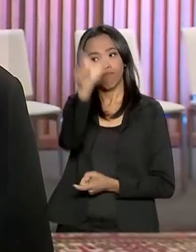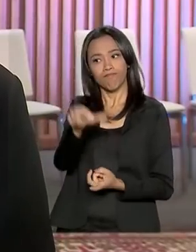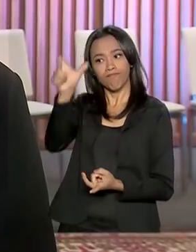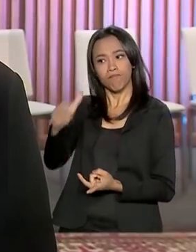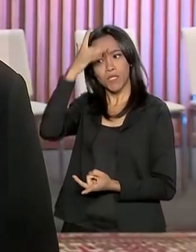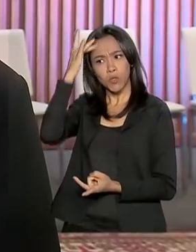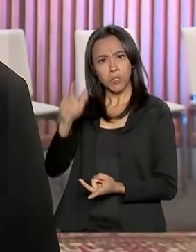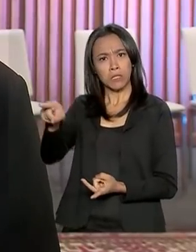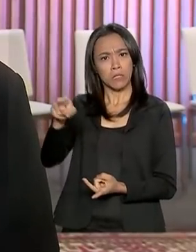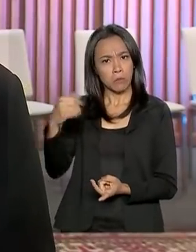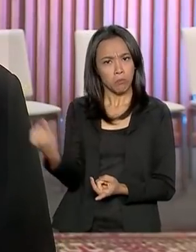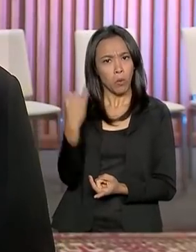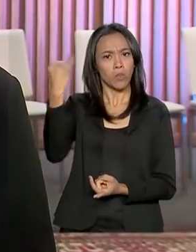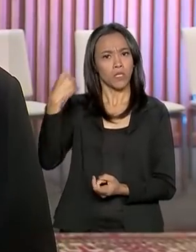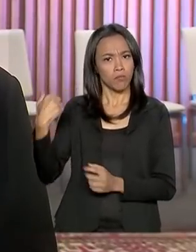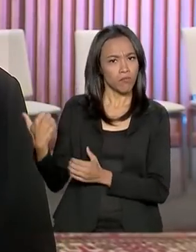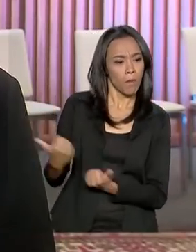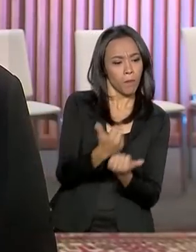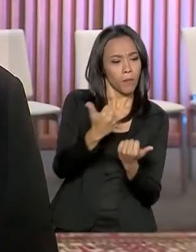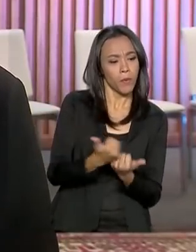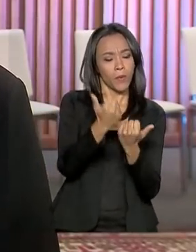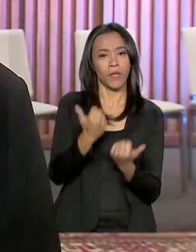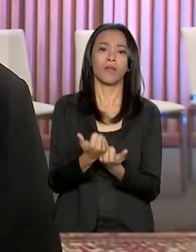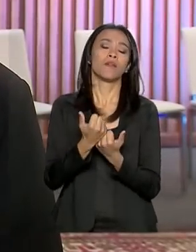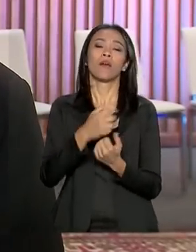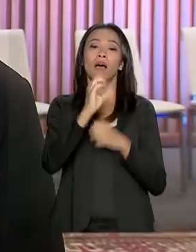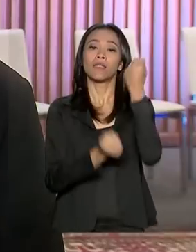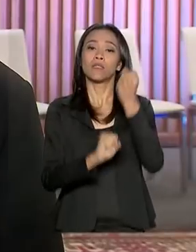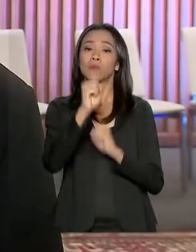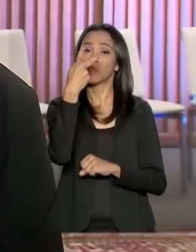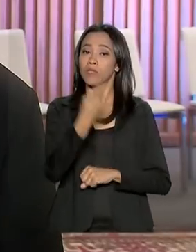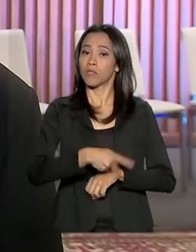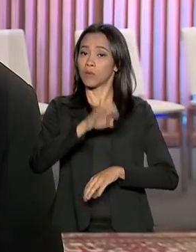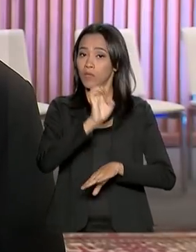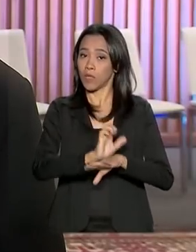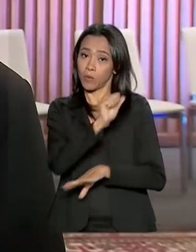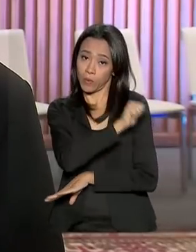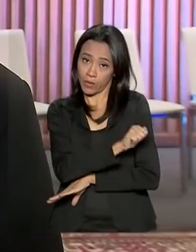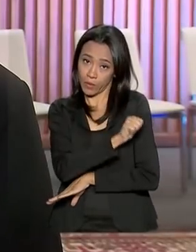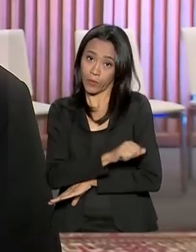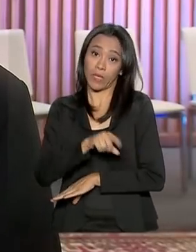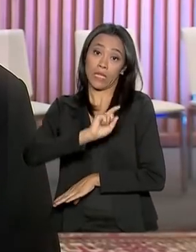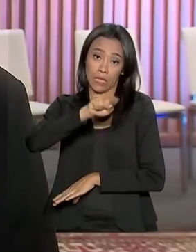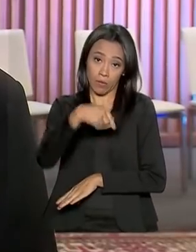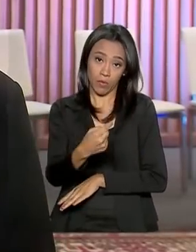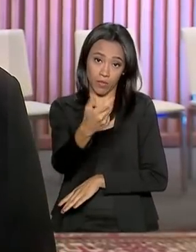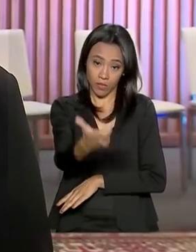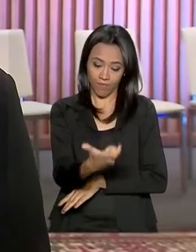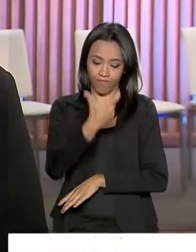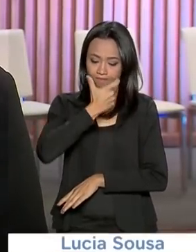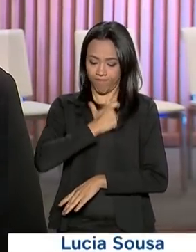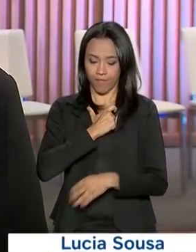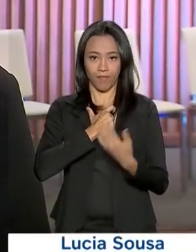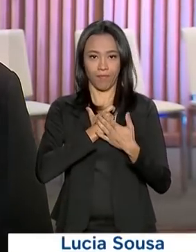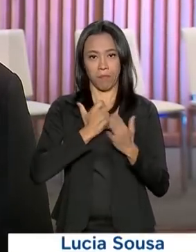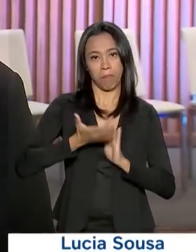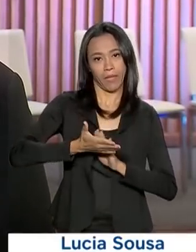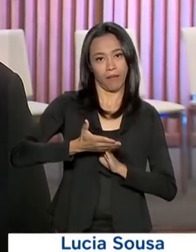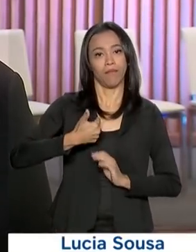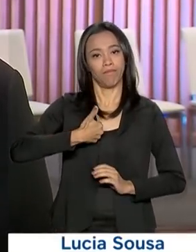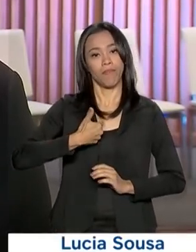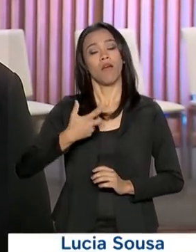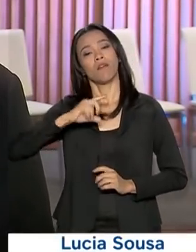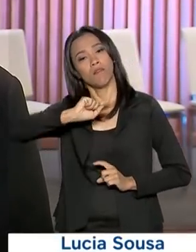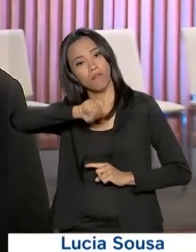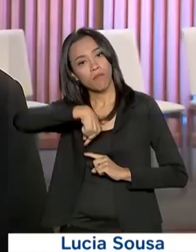fundamental para ajudar as indústrias aqui do Rio de Janeiro. Depois de ganhar a Medalha do Mérito Industrial, Jair Bolsonaro vai